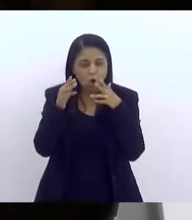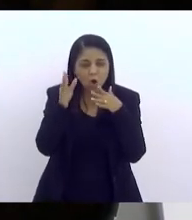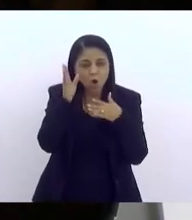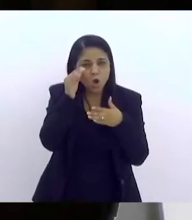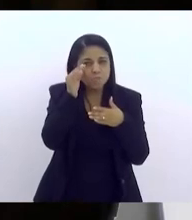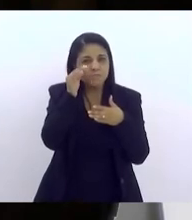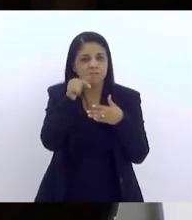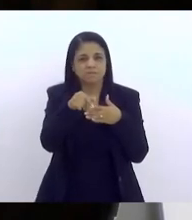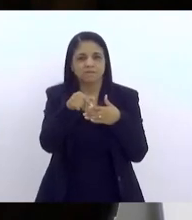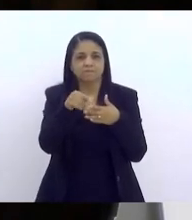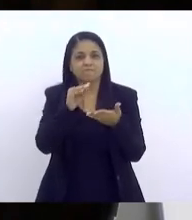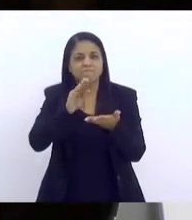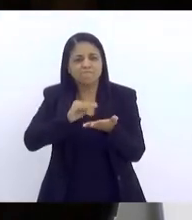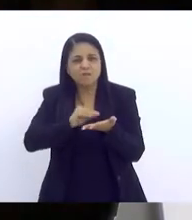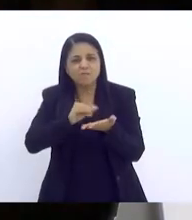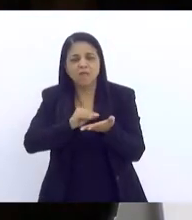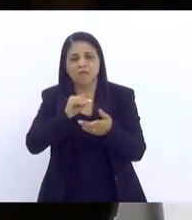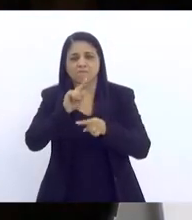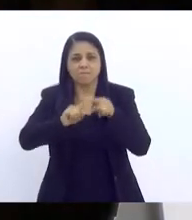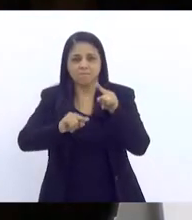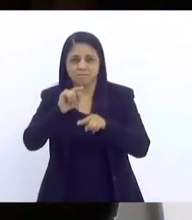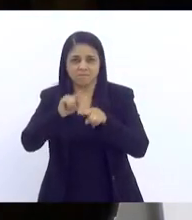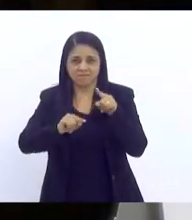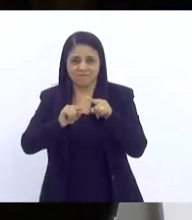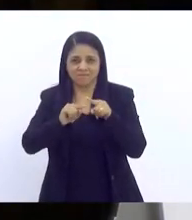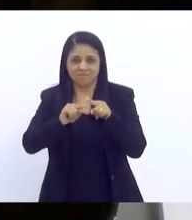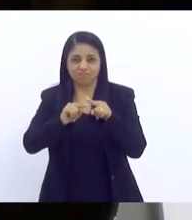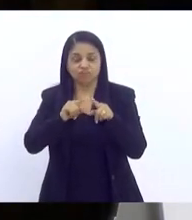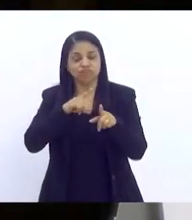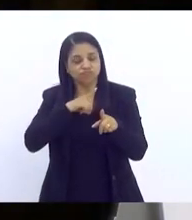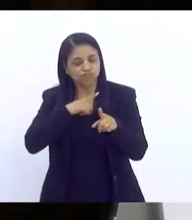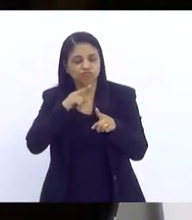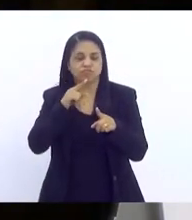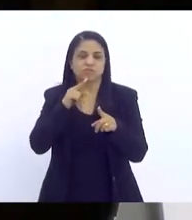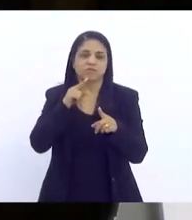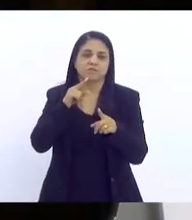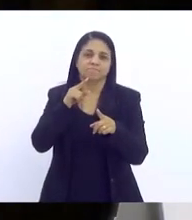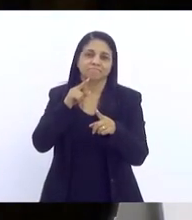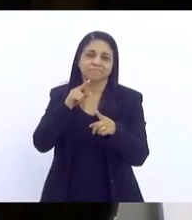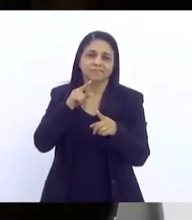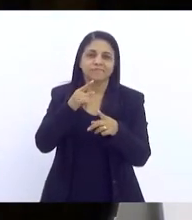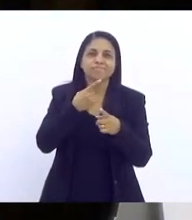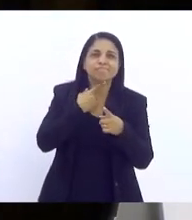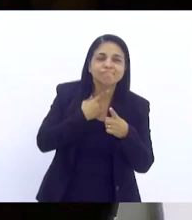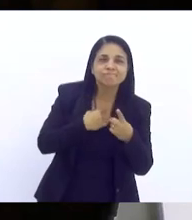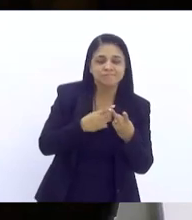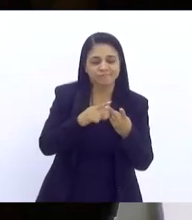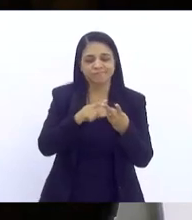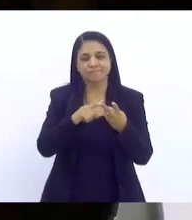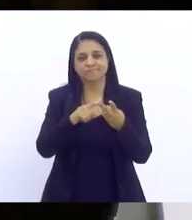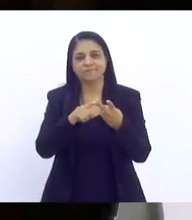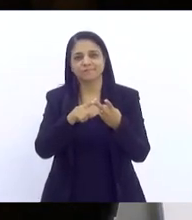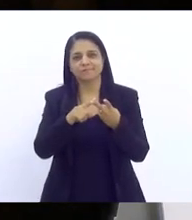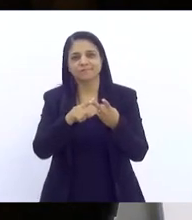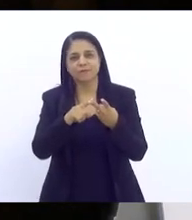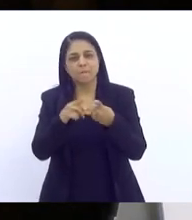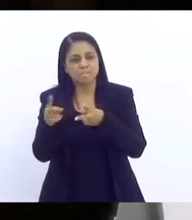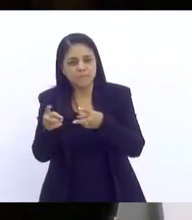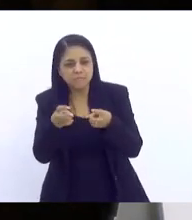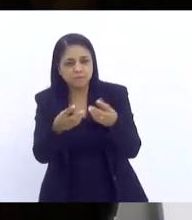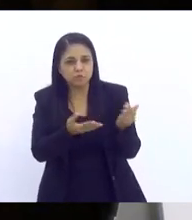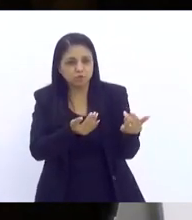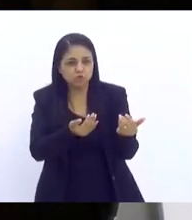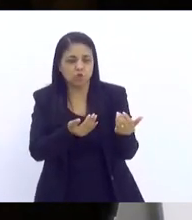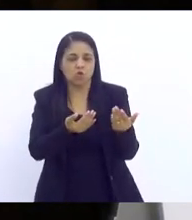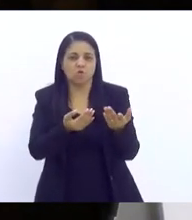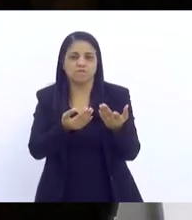carência material, mas não tinha relação com os desejos, percepções dos adolescentes, isso são necessidades